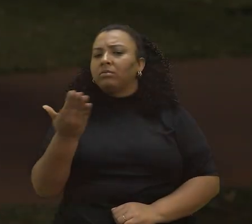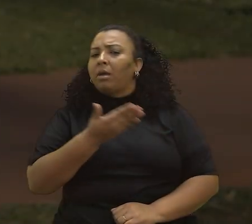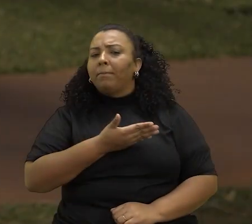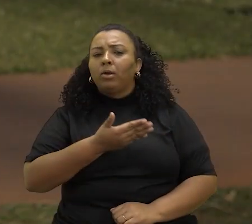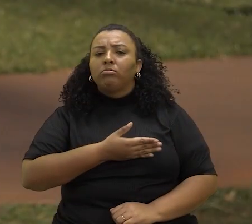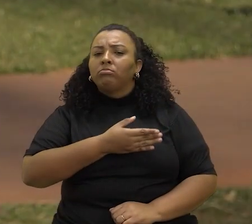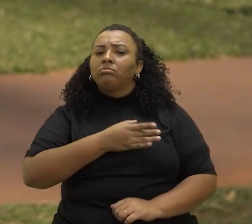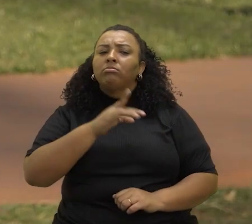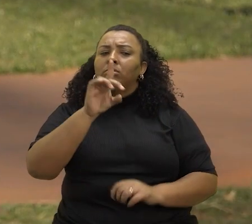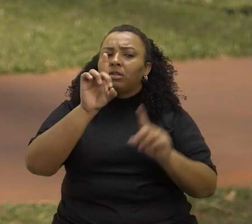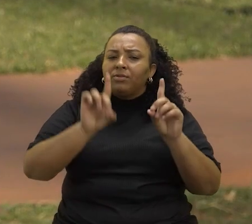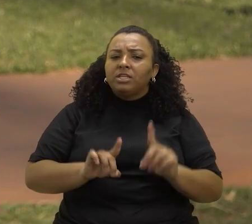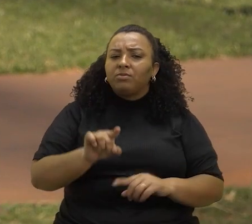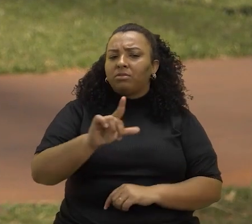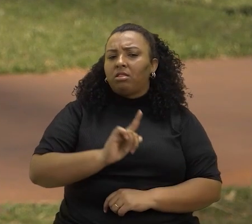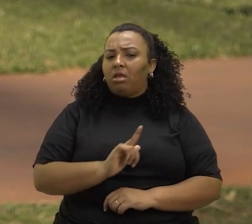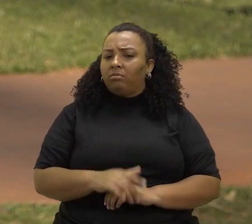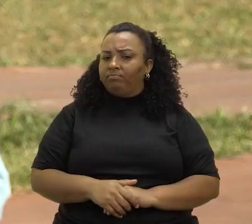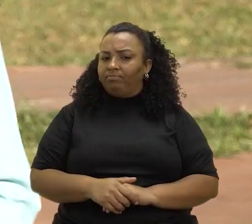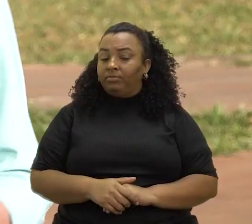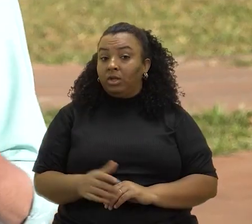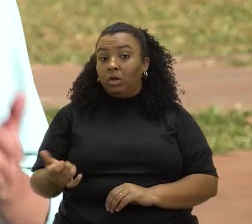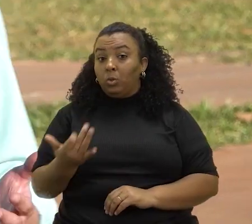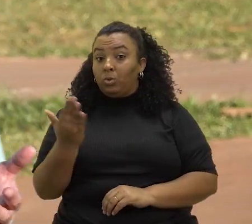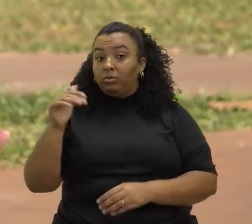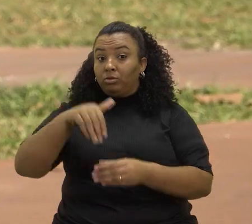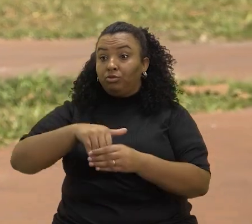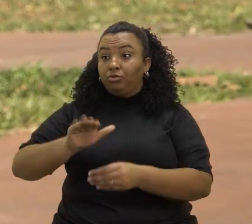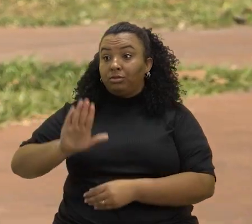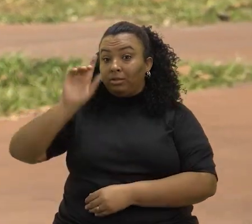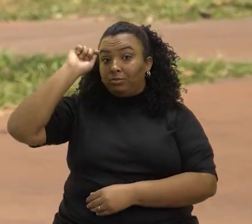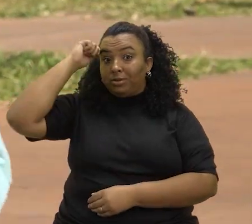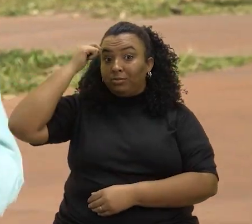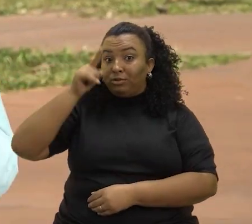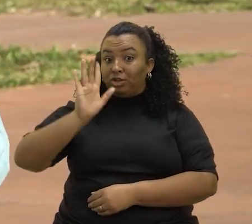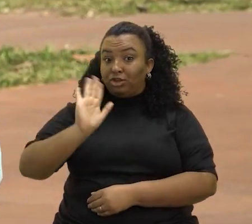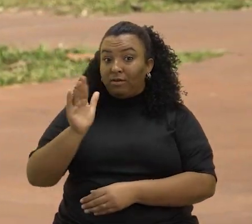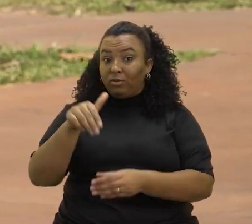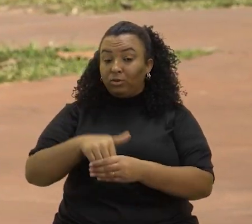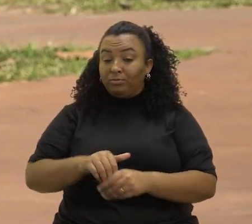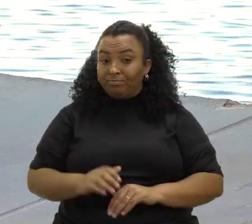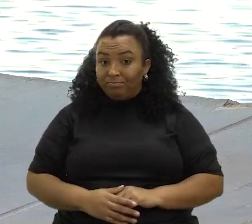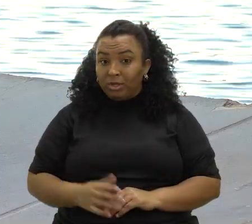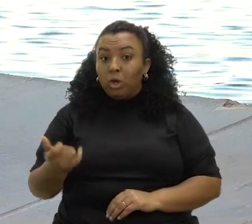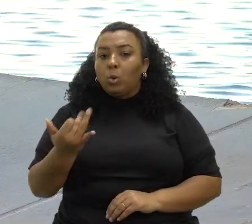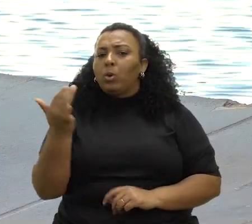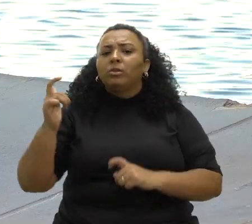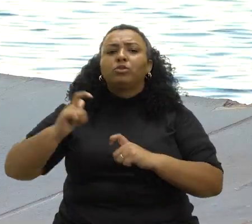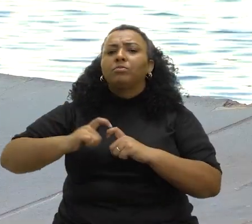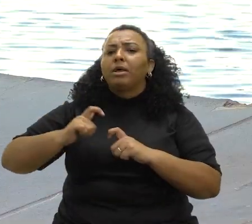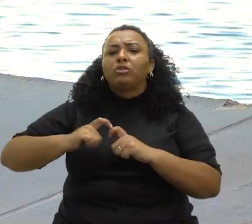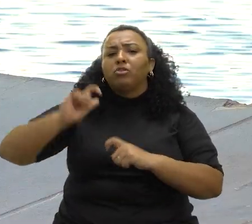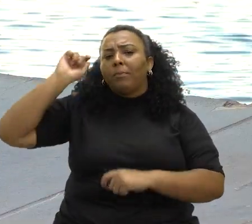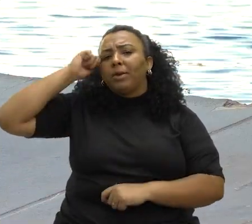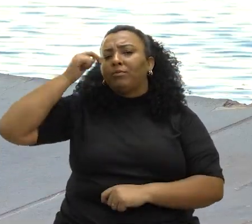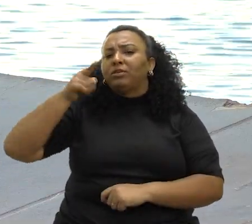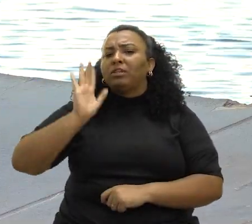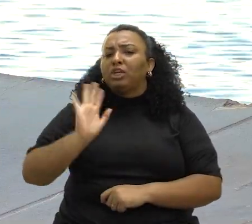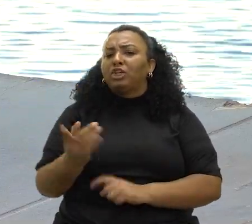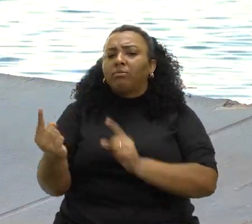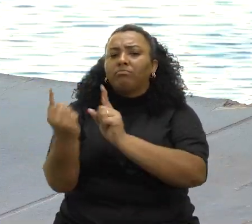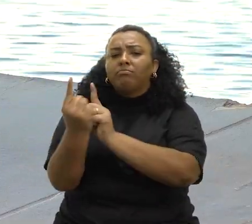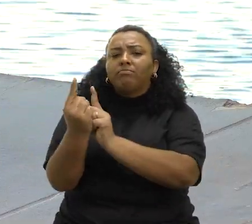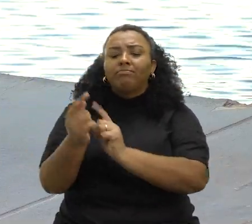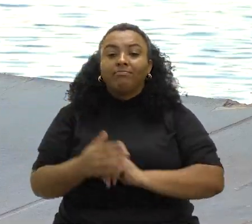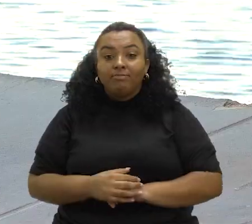Quantos amigos com deficiência você tem? E em quantos candidatos pretos você já votou? Com quantos médicos pretos